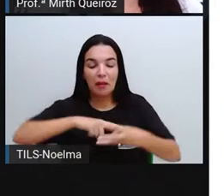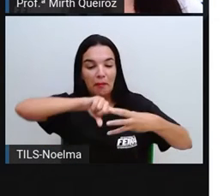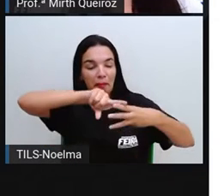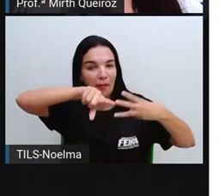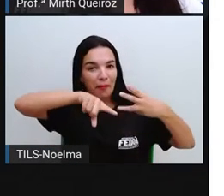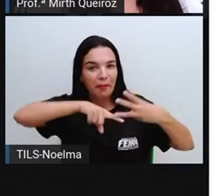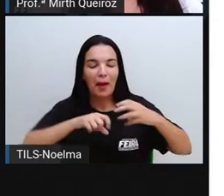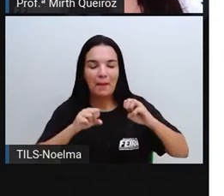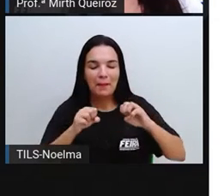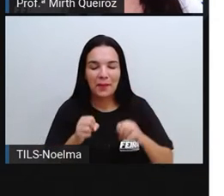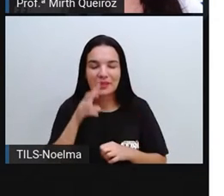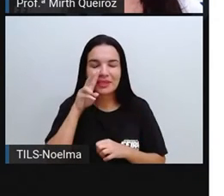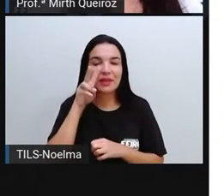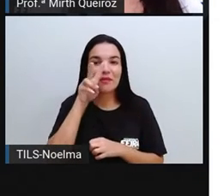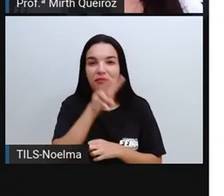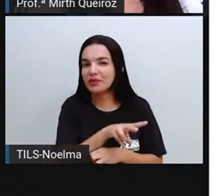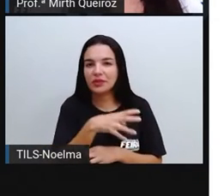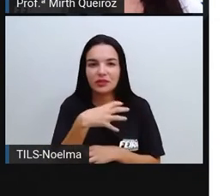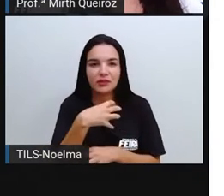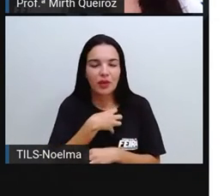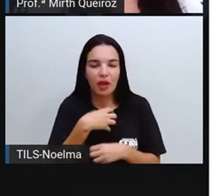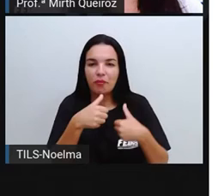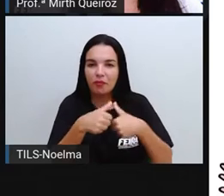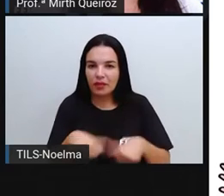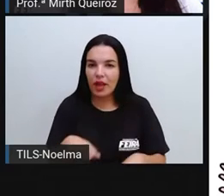estados físicos.